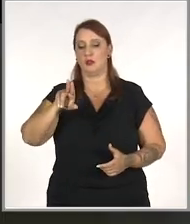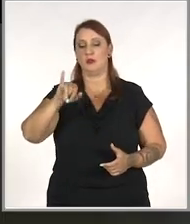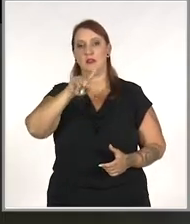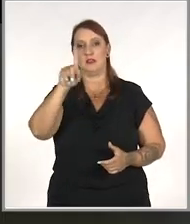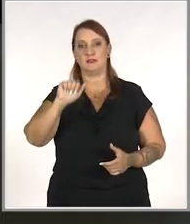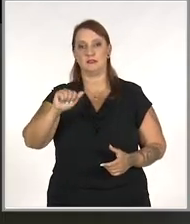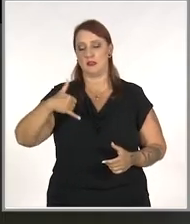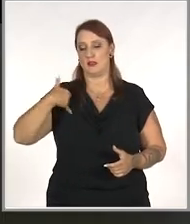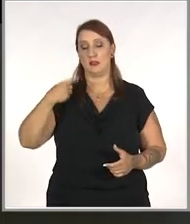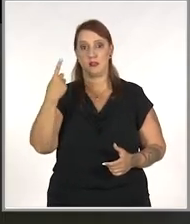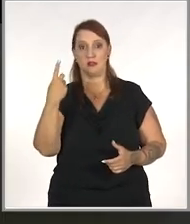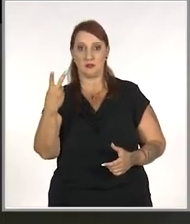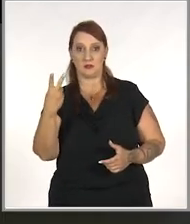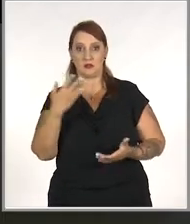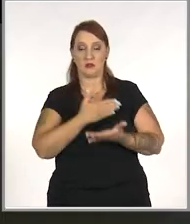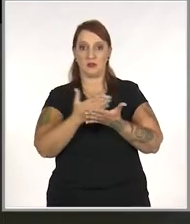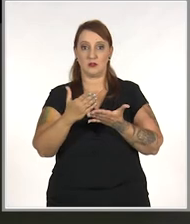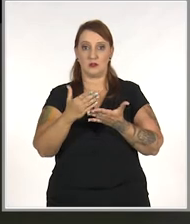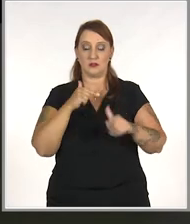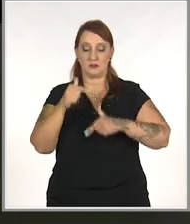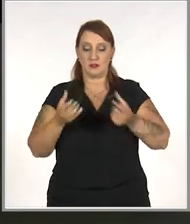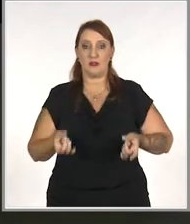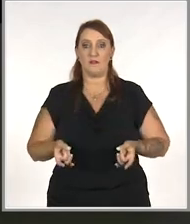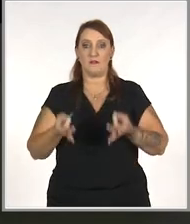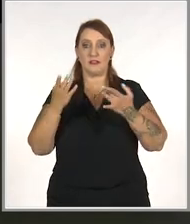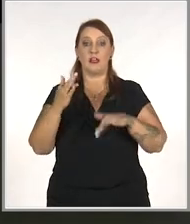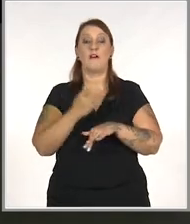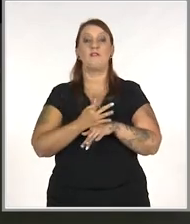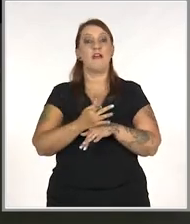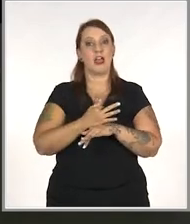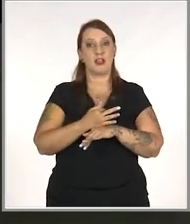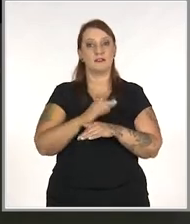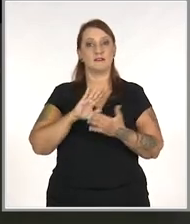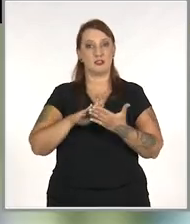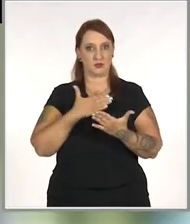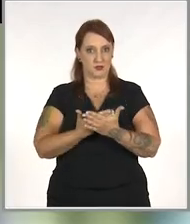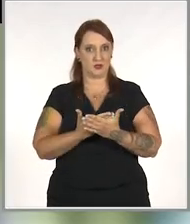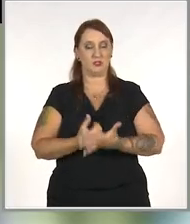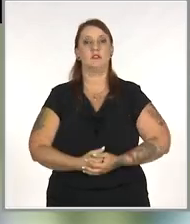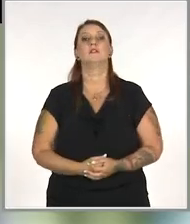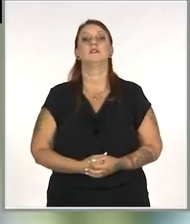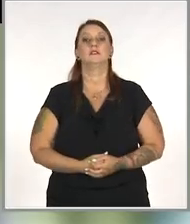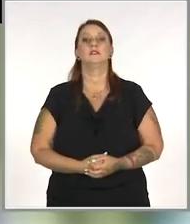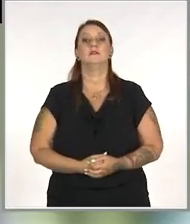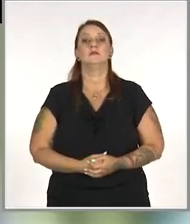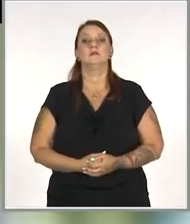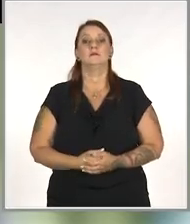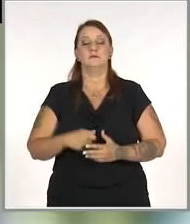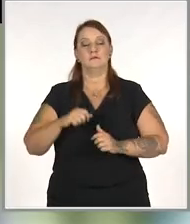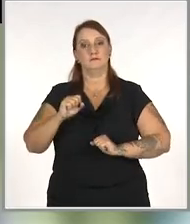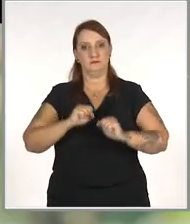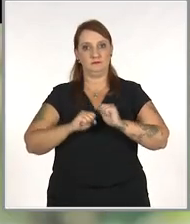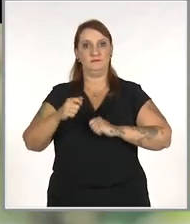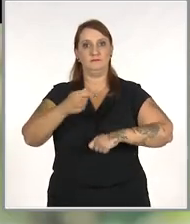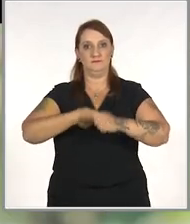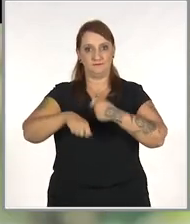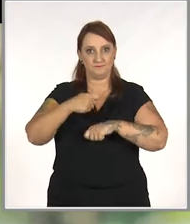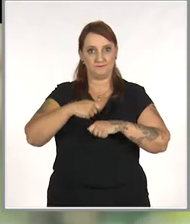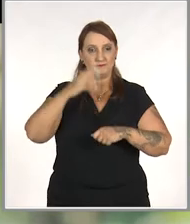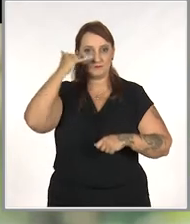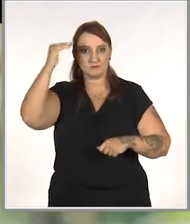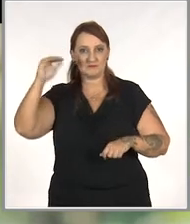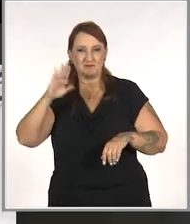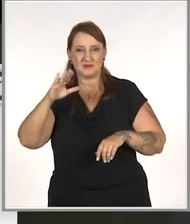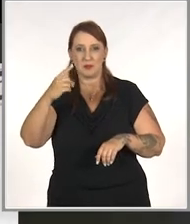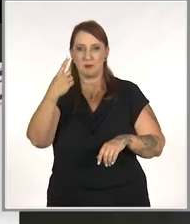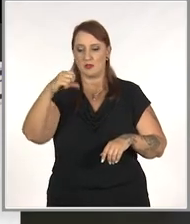com 12 anos, começa a trabalhar como vendedora no período das férias escolares. As lojas fazem sucesso. Em meado dos